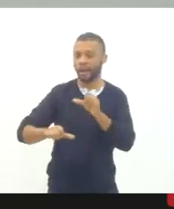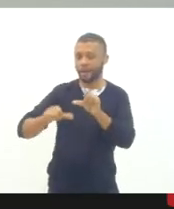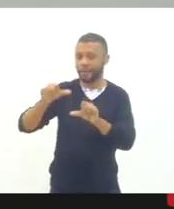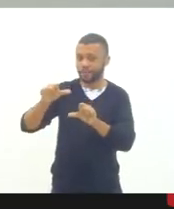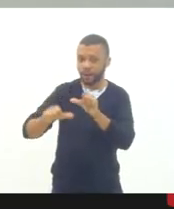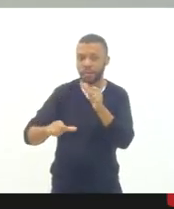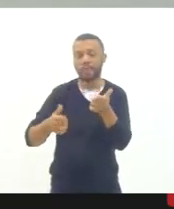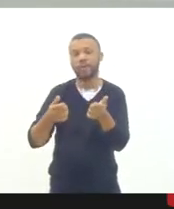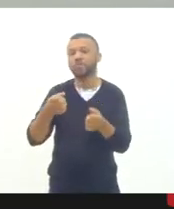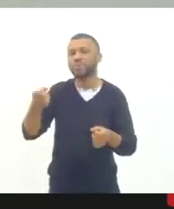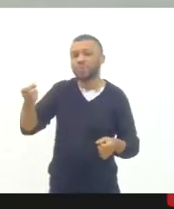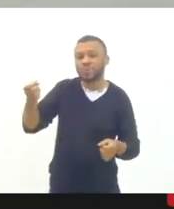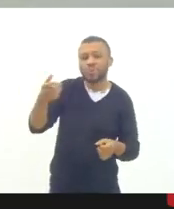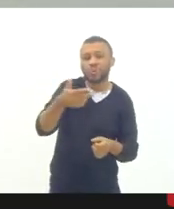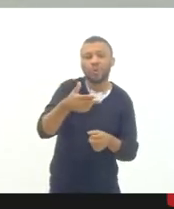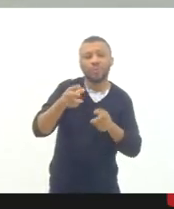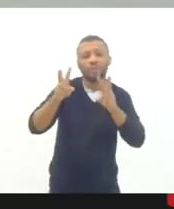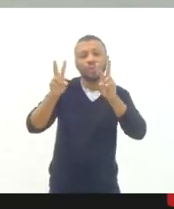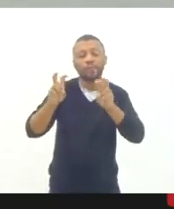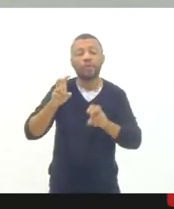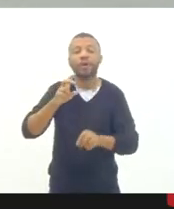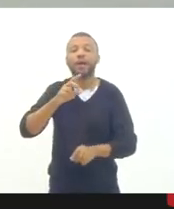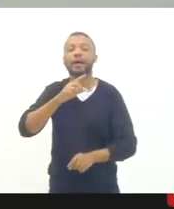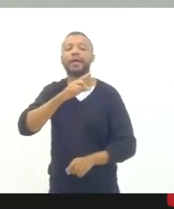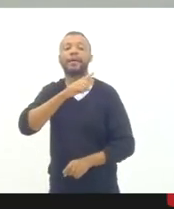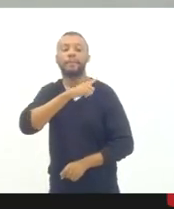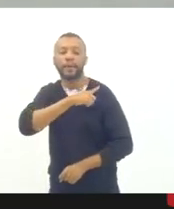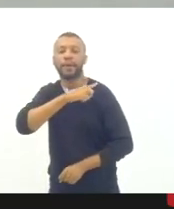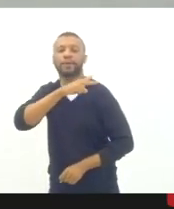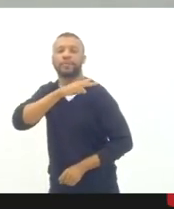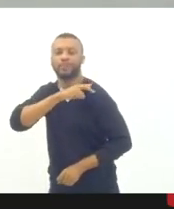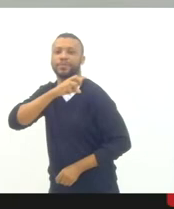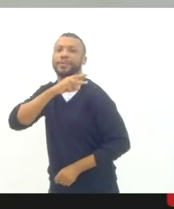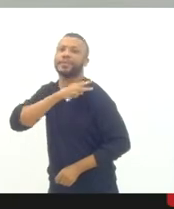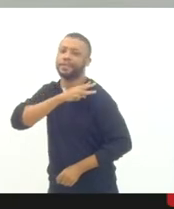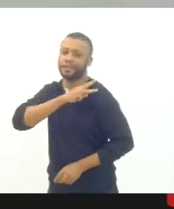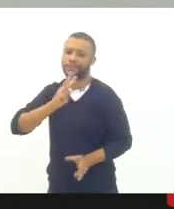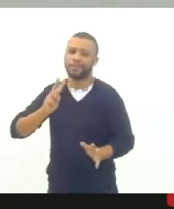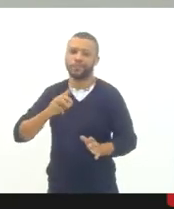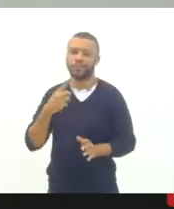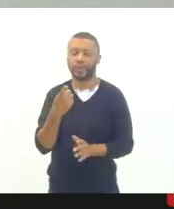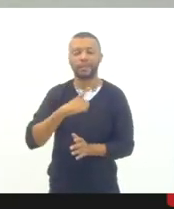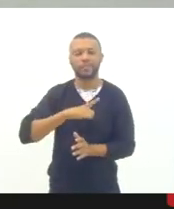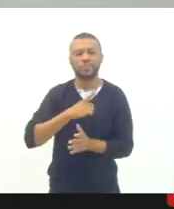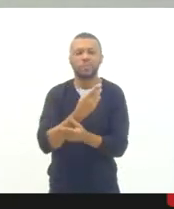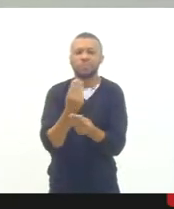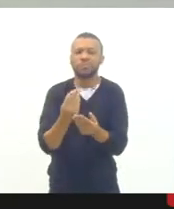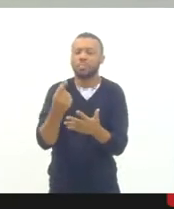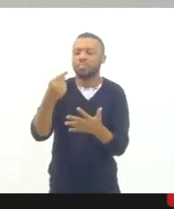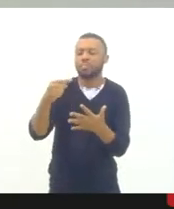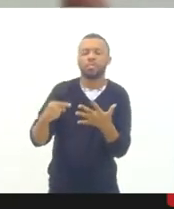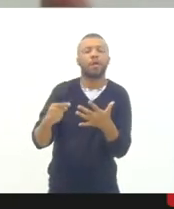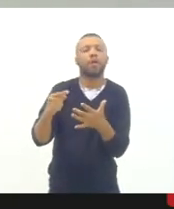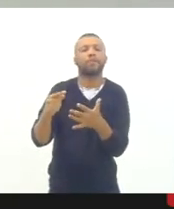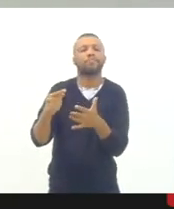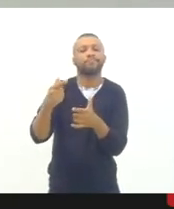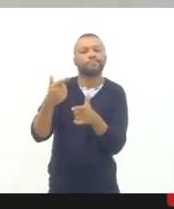novo ensino médio. Então, nós temos muitas questões a trabalhar.